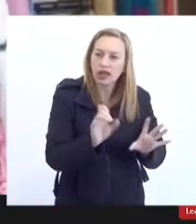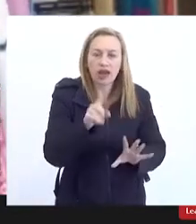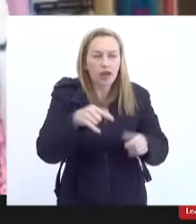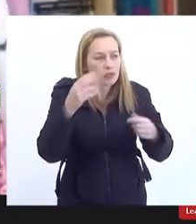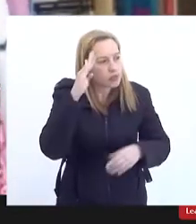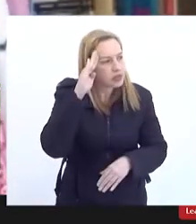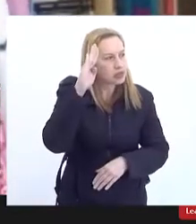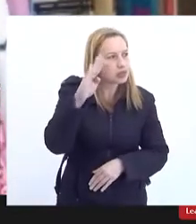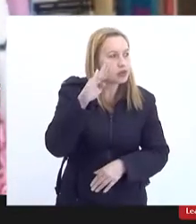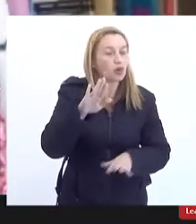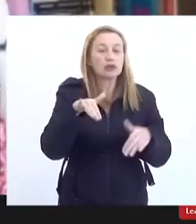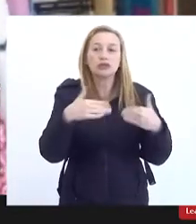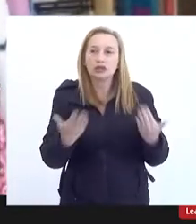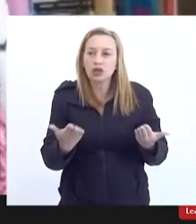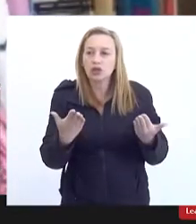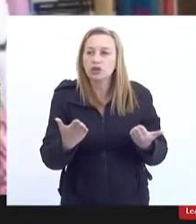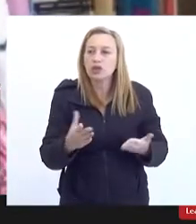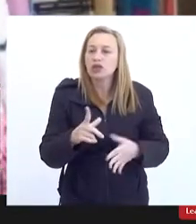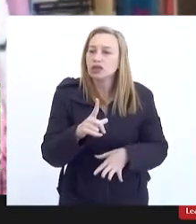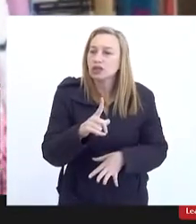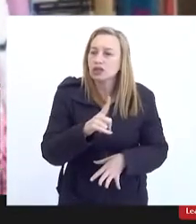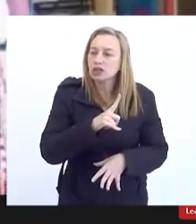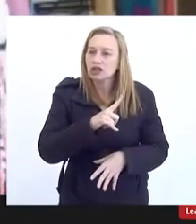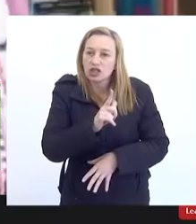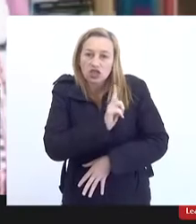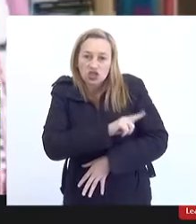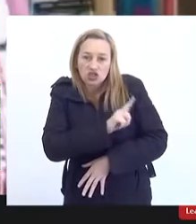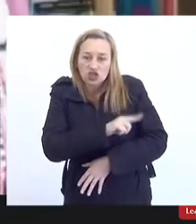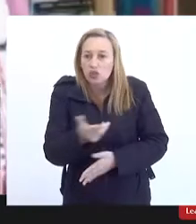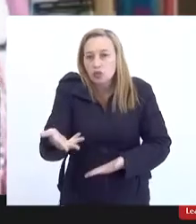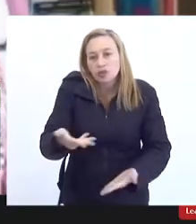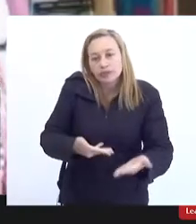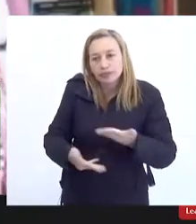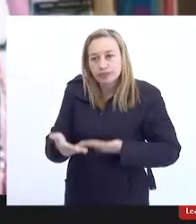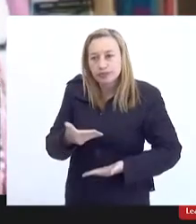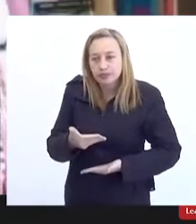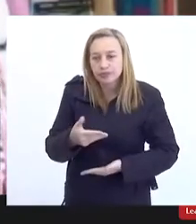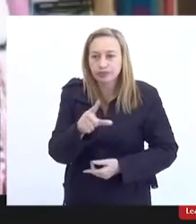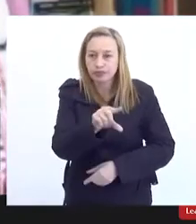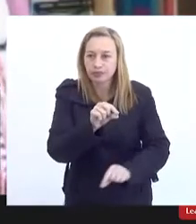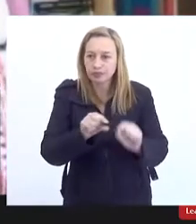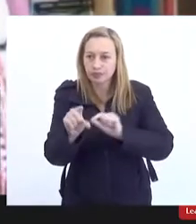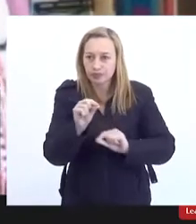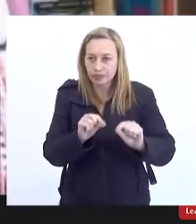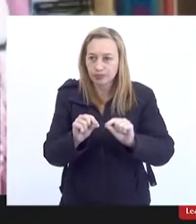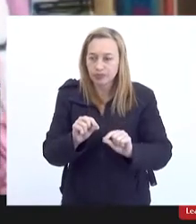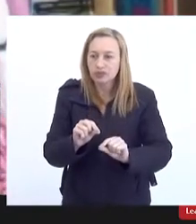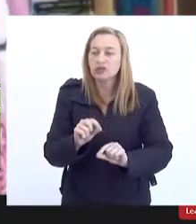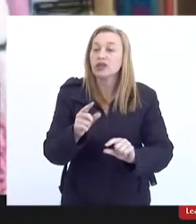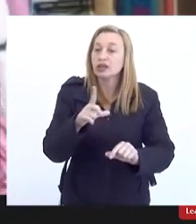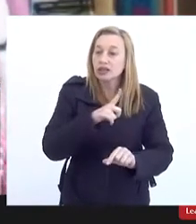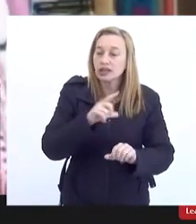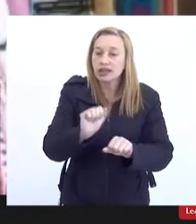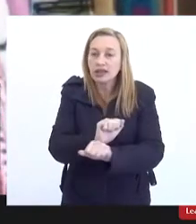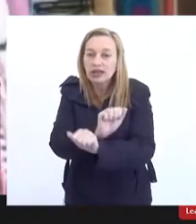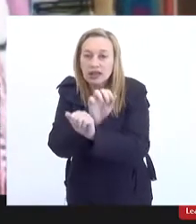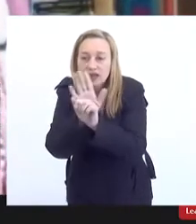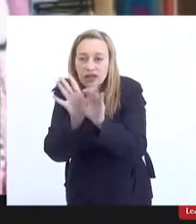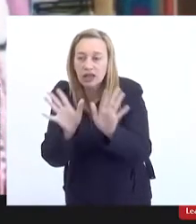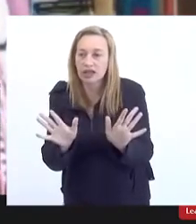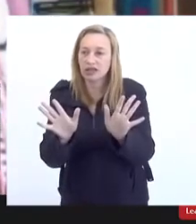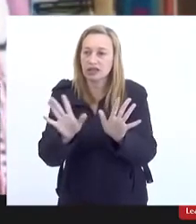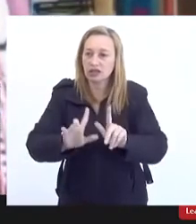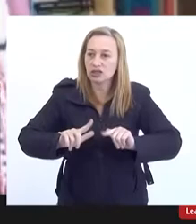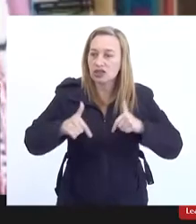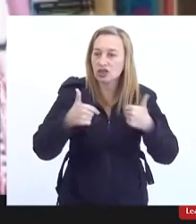fundamental, então, que haja gestão participativa dessas decisões, que haja transparência nas